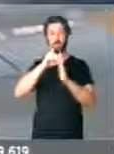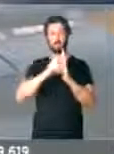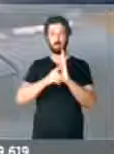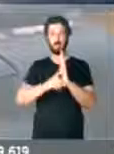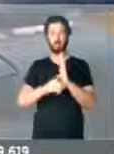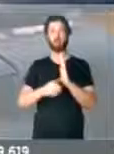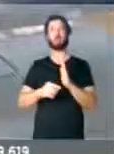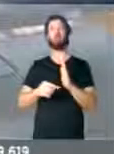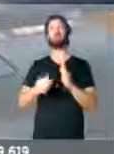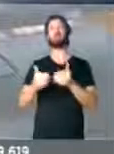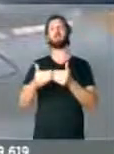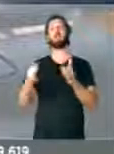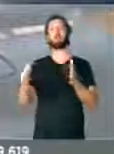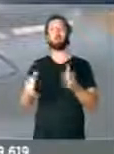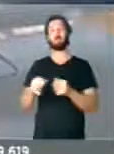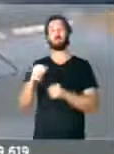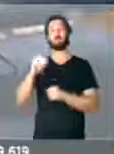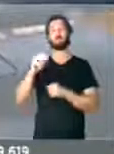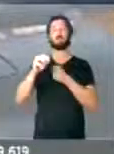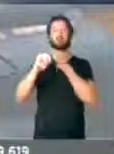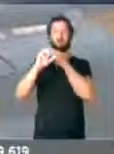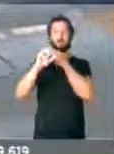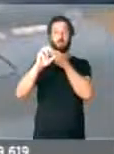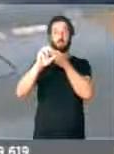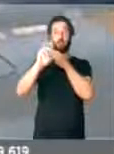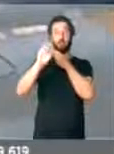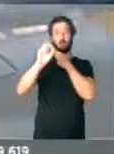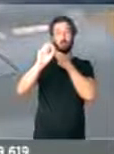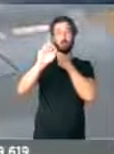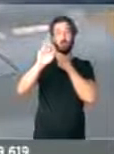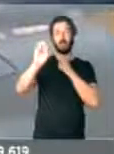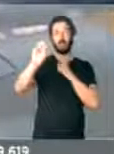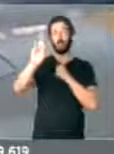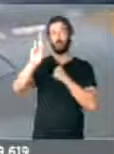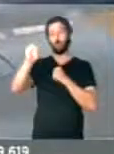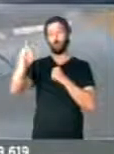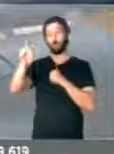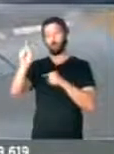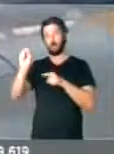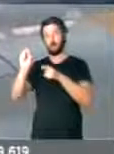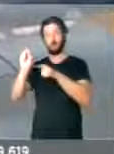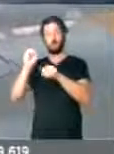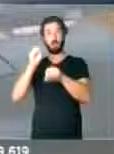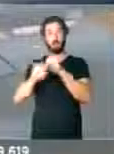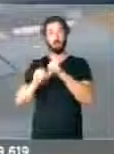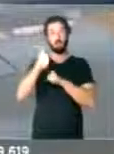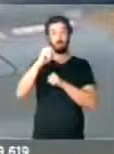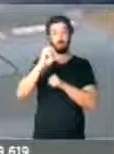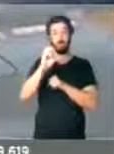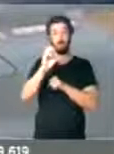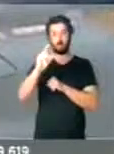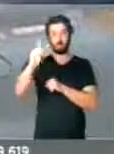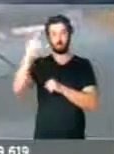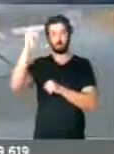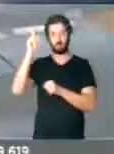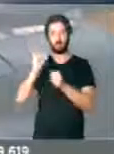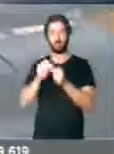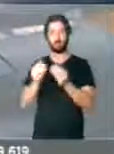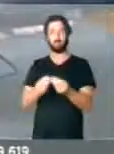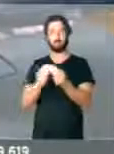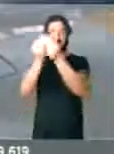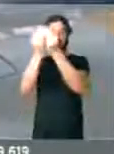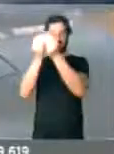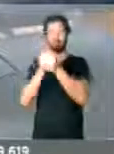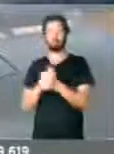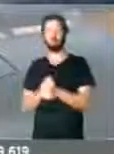beatificação do Bispo Salvadorinho Oscar Romero. Oscar Romero foi assassinado em 1980, quando celebrava uma missa,